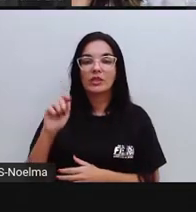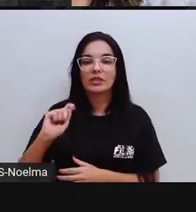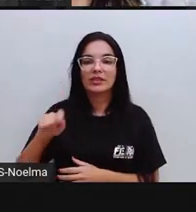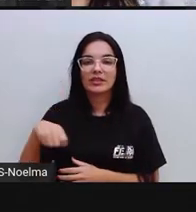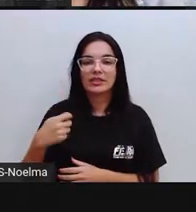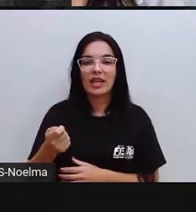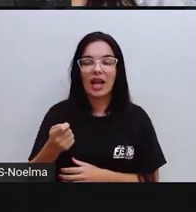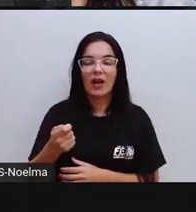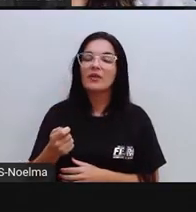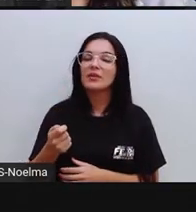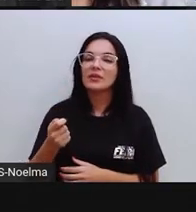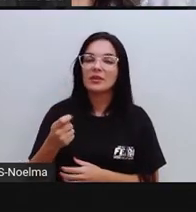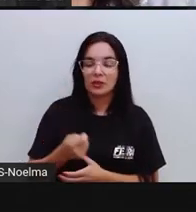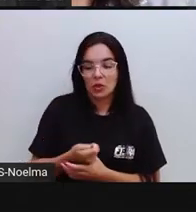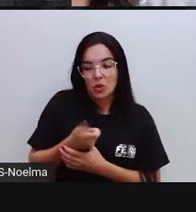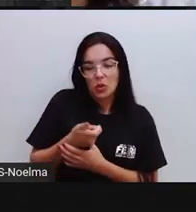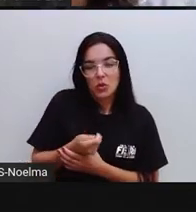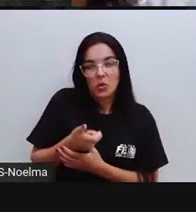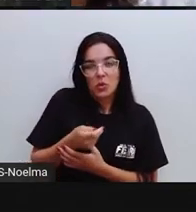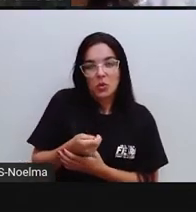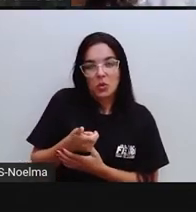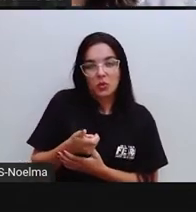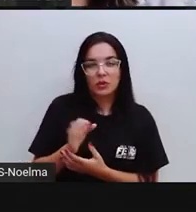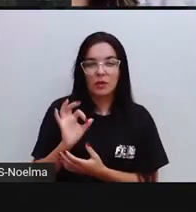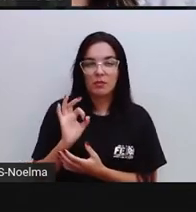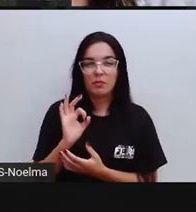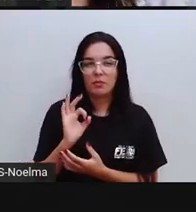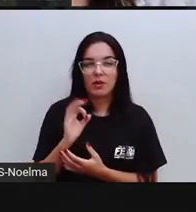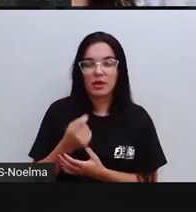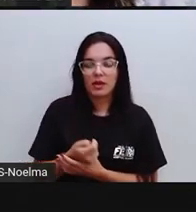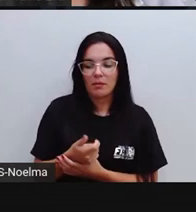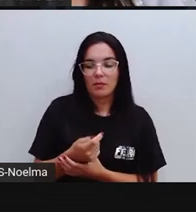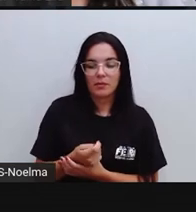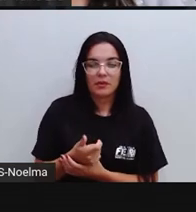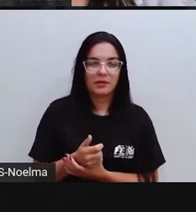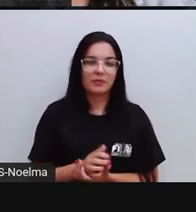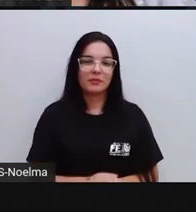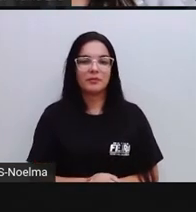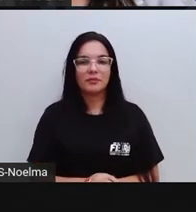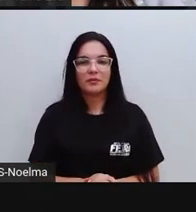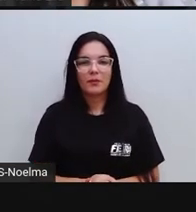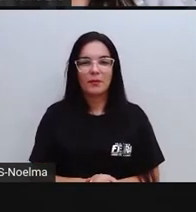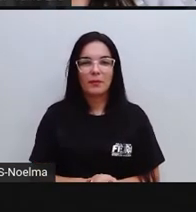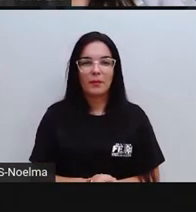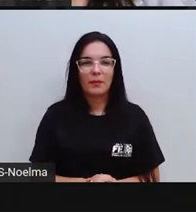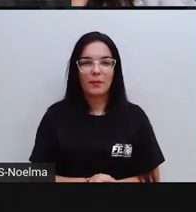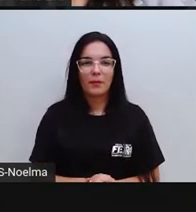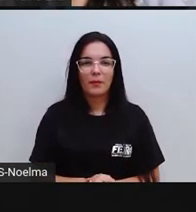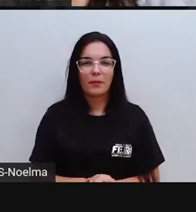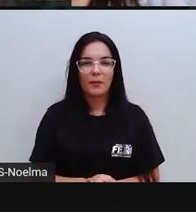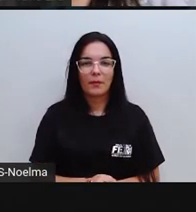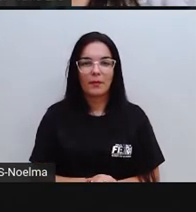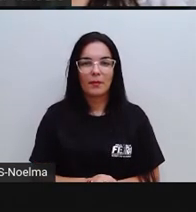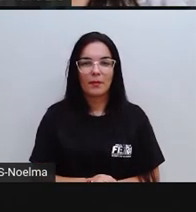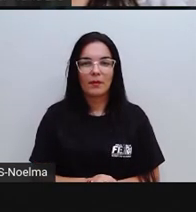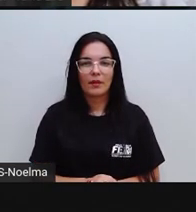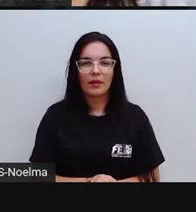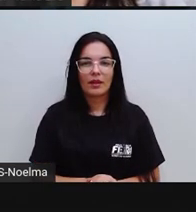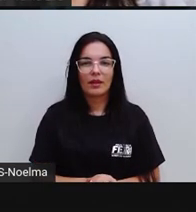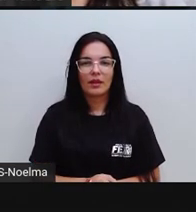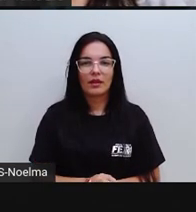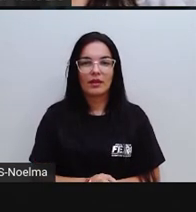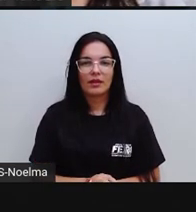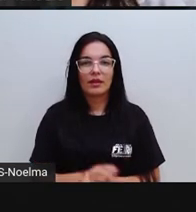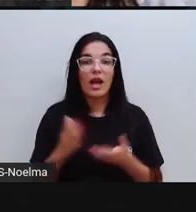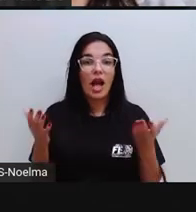Gude. Muito bem. Gude, né? Que é aí um brinquedo, tá bom? Agora, olha lá.